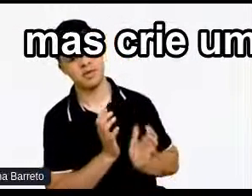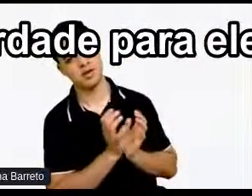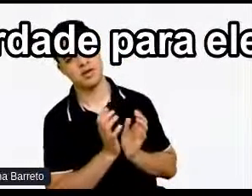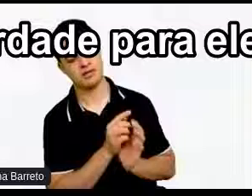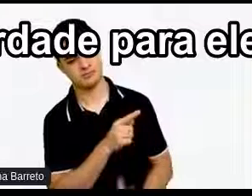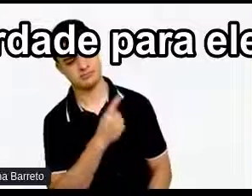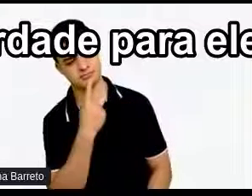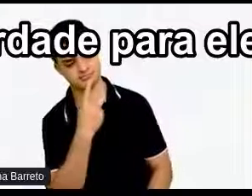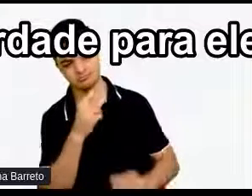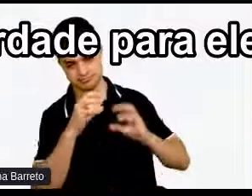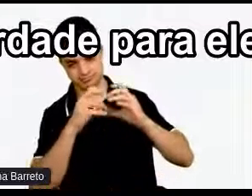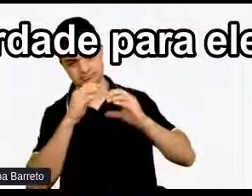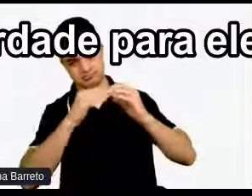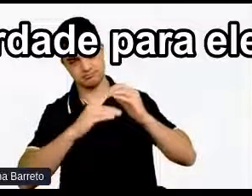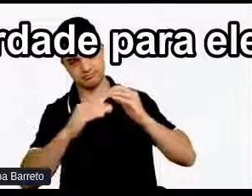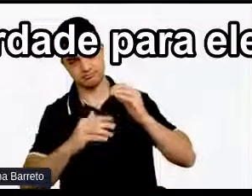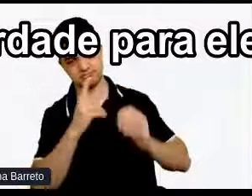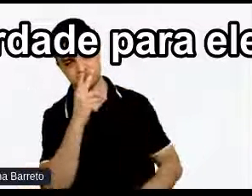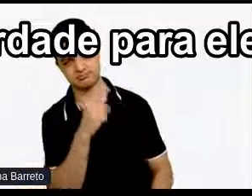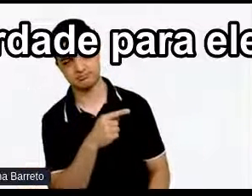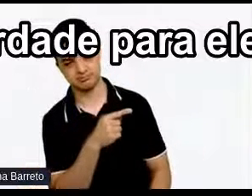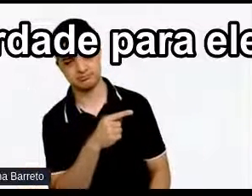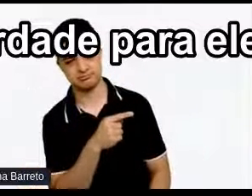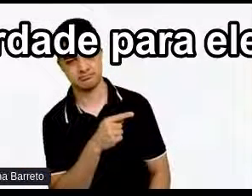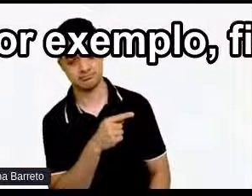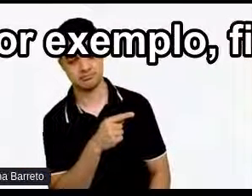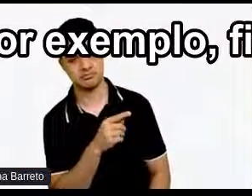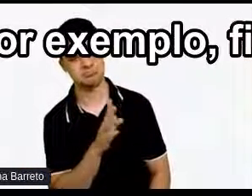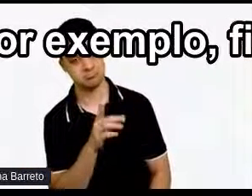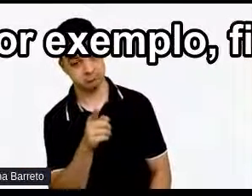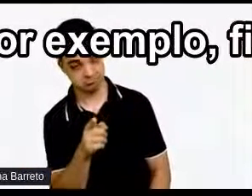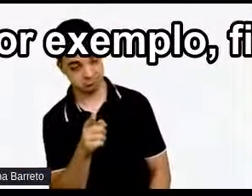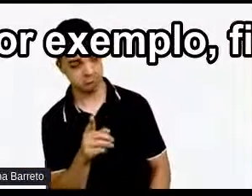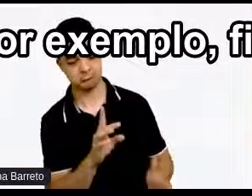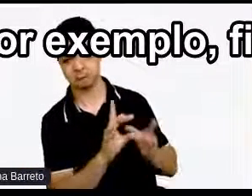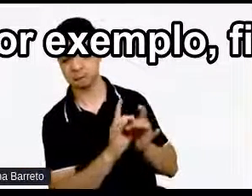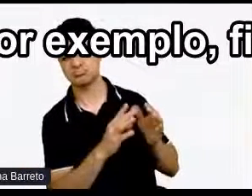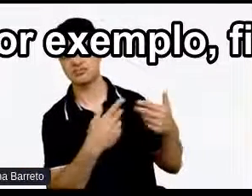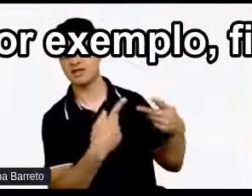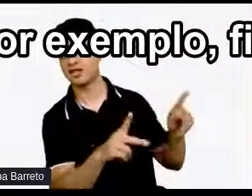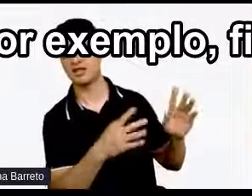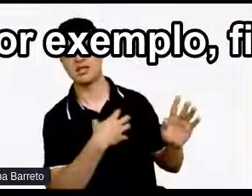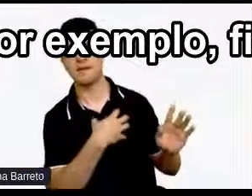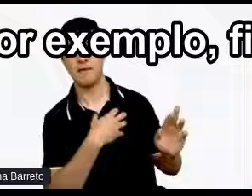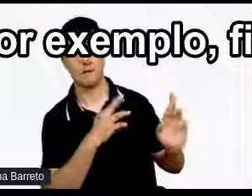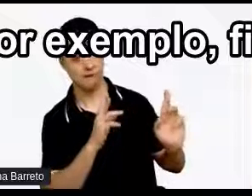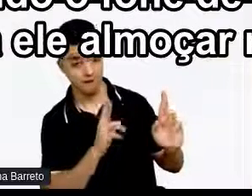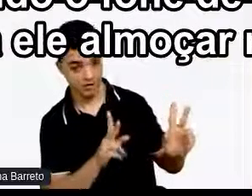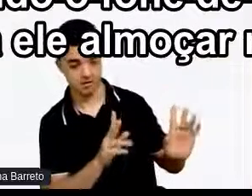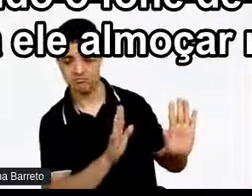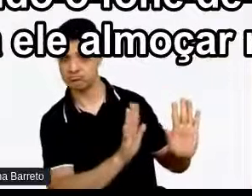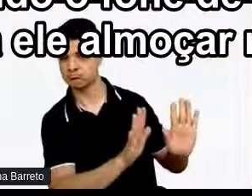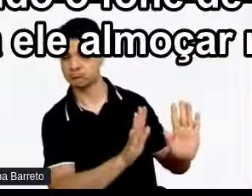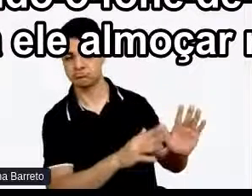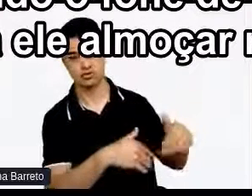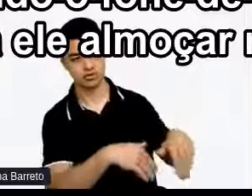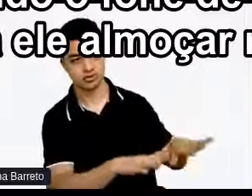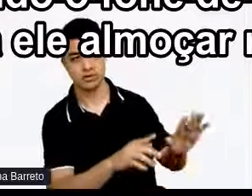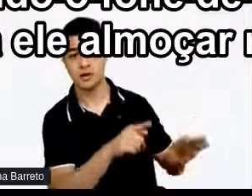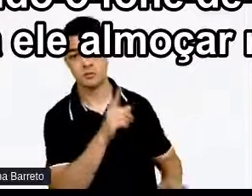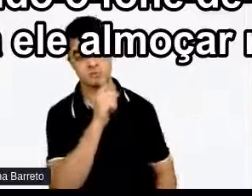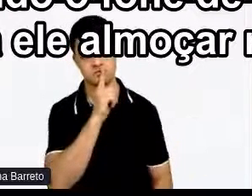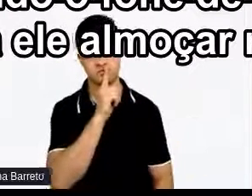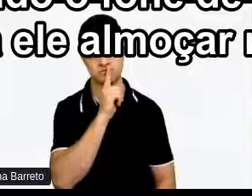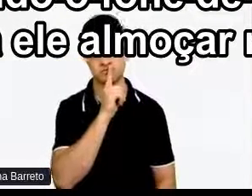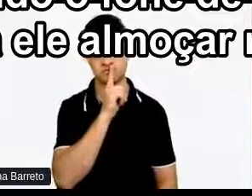confiança Cria uma liberdade Para ele falar Do jeito que ele quer Se ele quer Por exemplo Ficar quieto Ali no canto dele Ouvindo